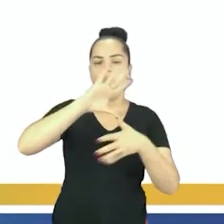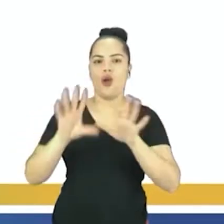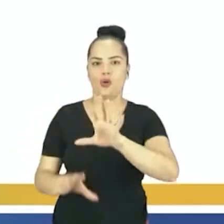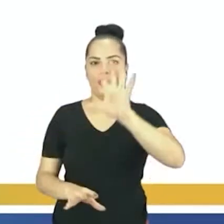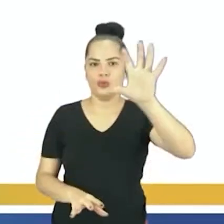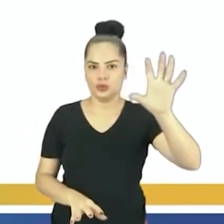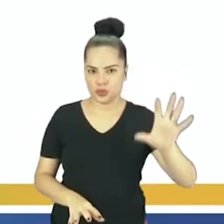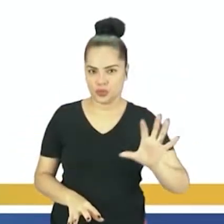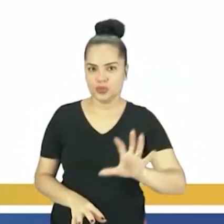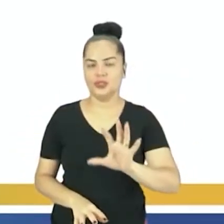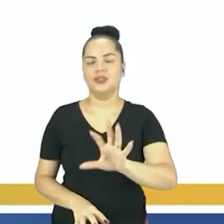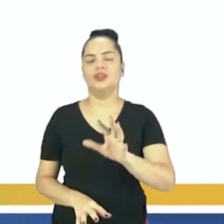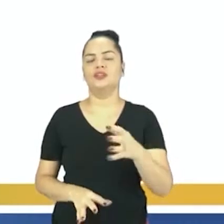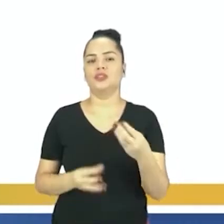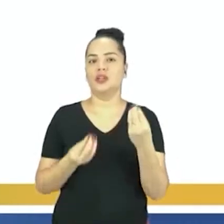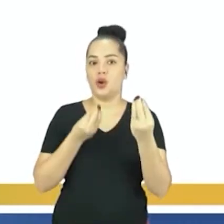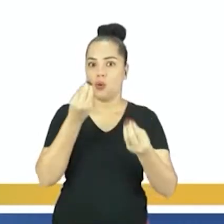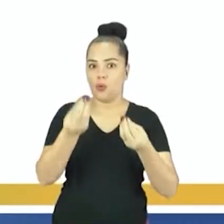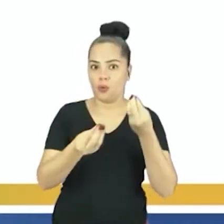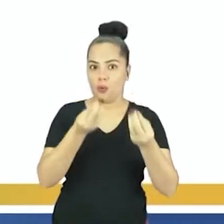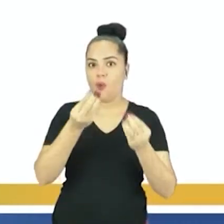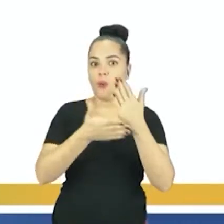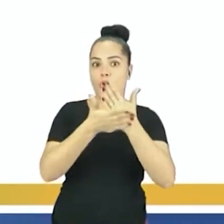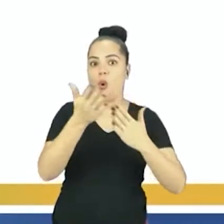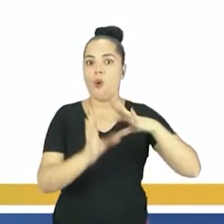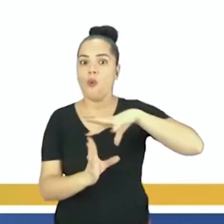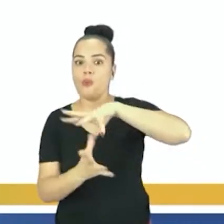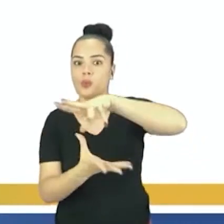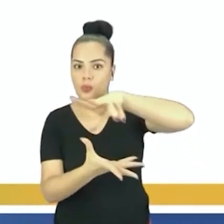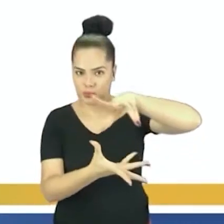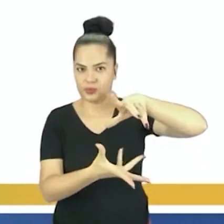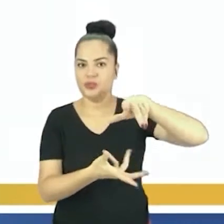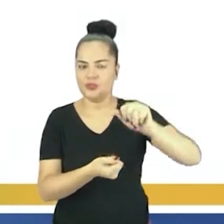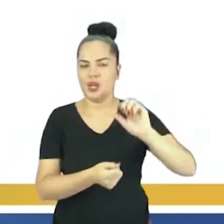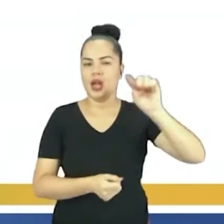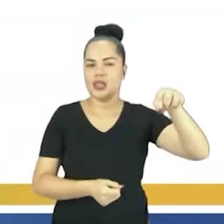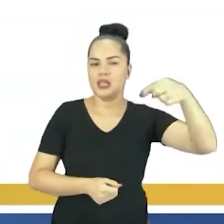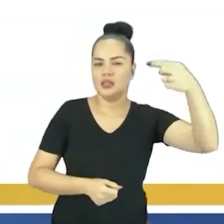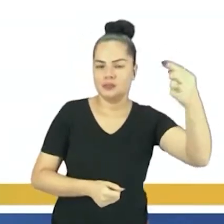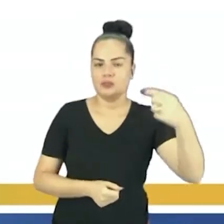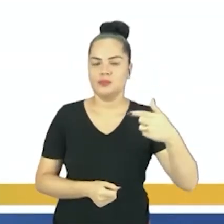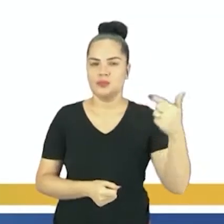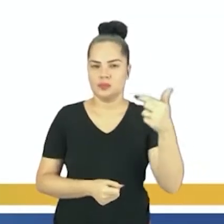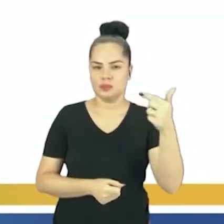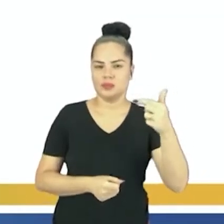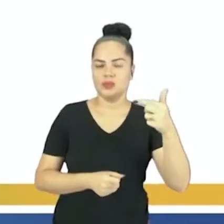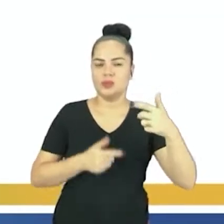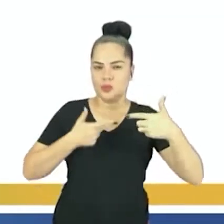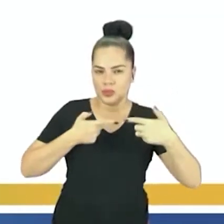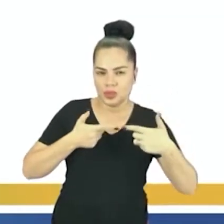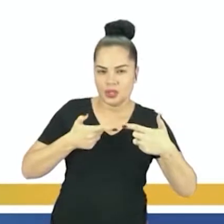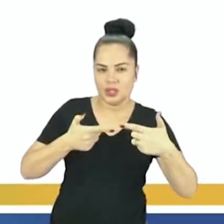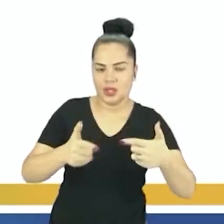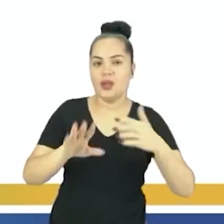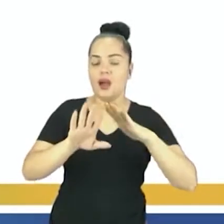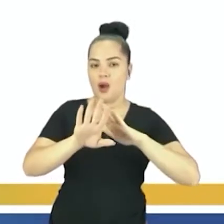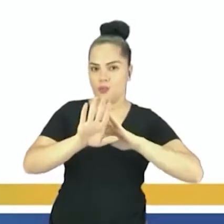primeira divisão político-econômica. O período após a Segunda Guerra Mundial até